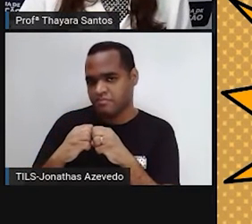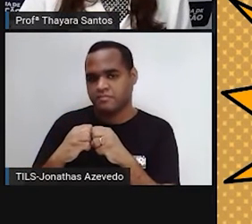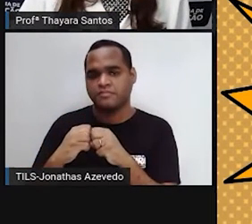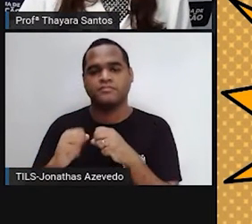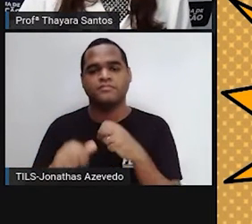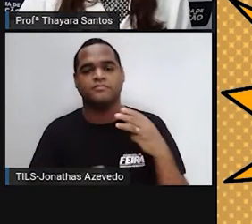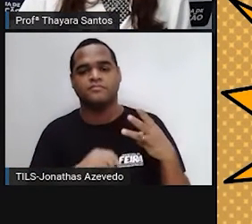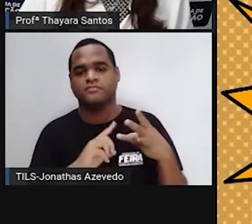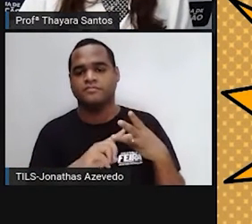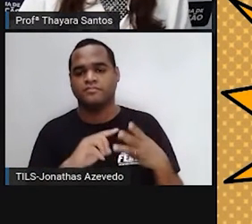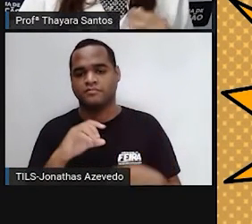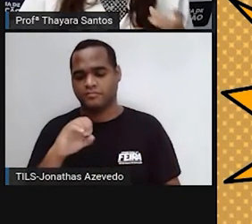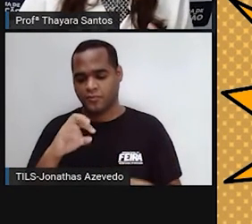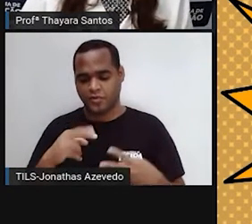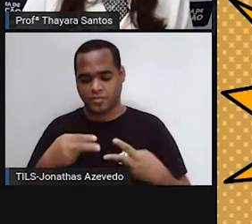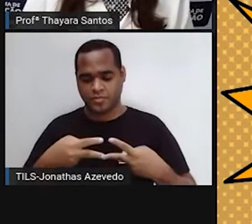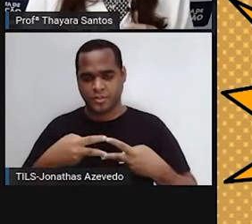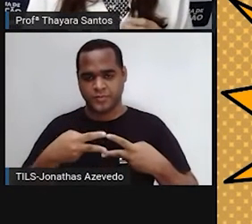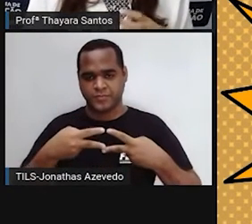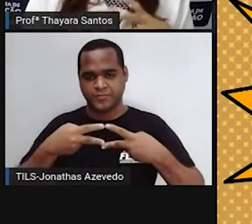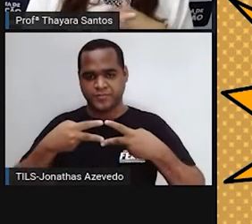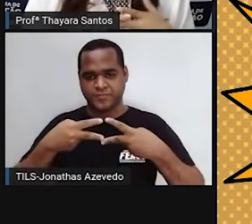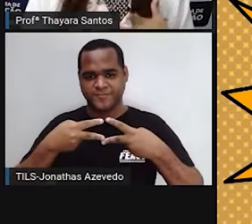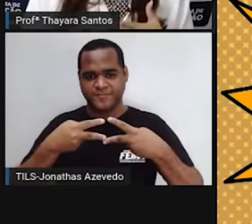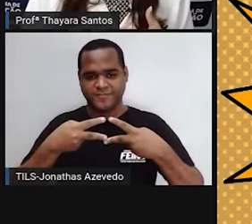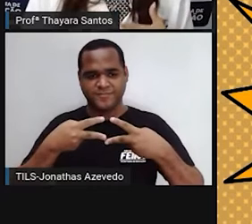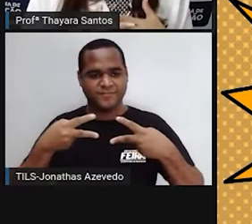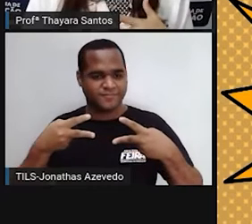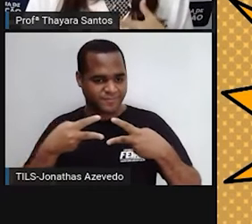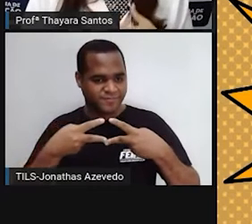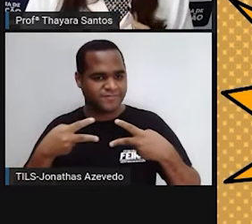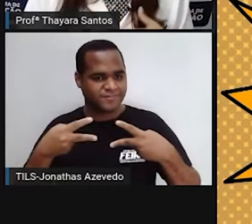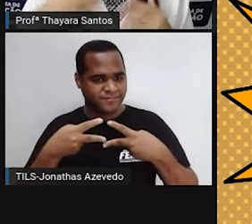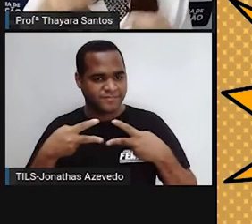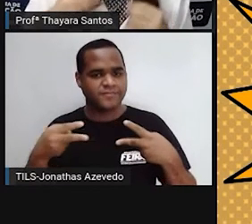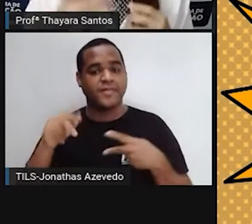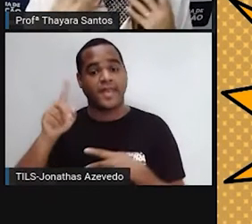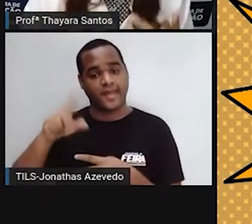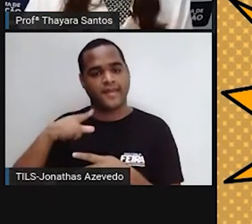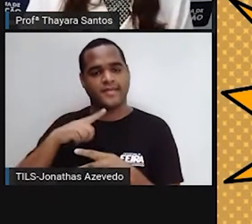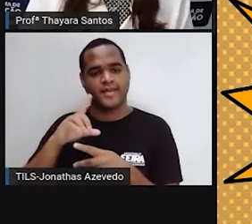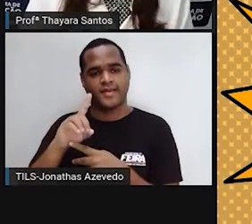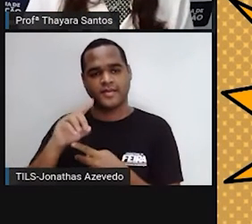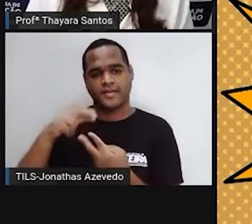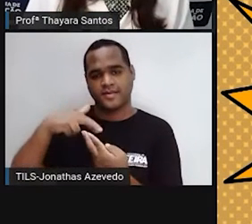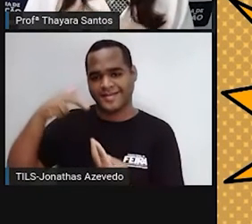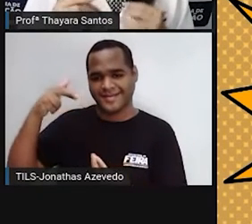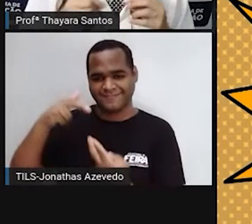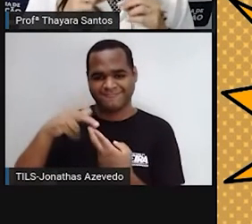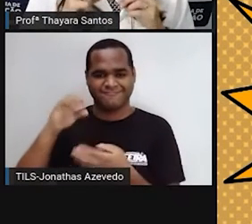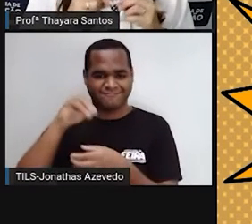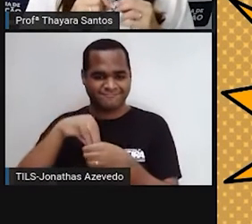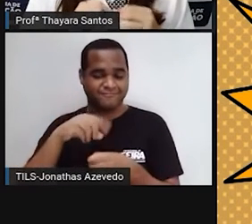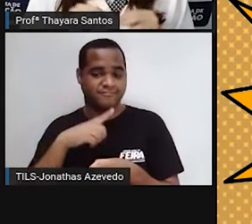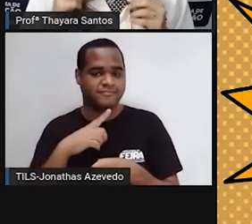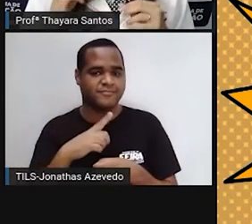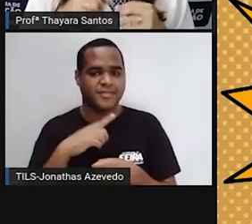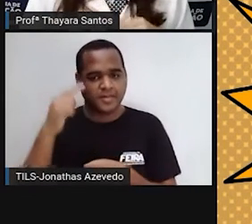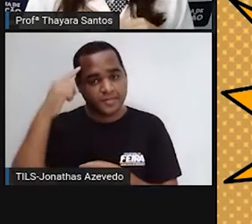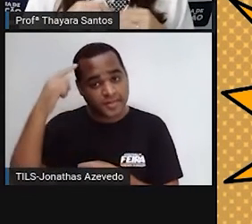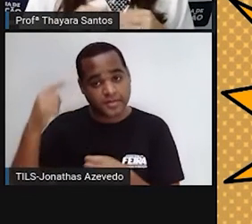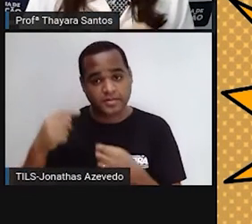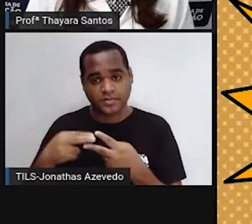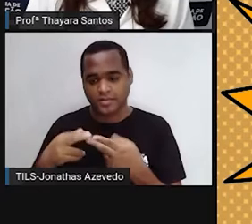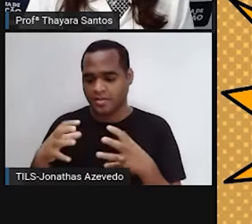cromossomos, que é a forma mais compacta do DNA, mais ainda do que a cromatina. A cromatina está enrolada,